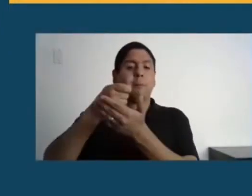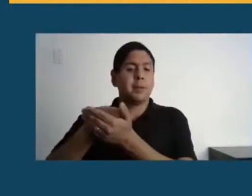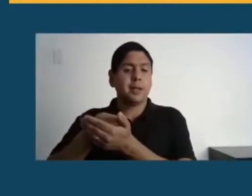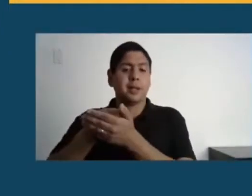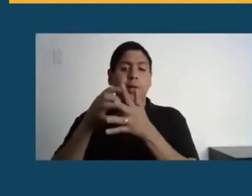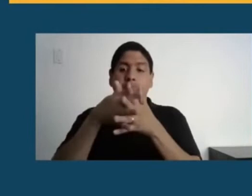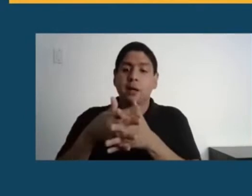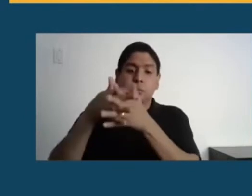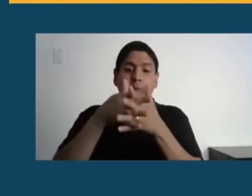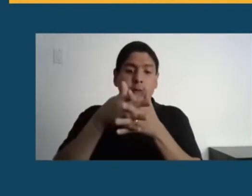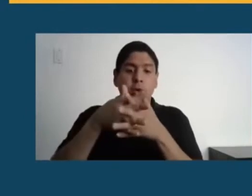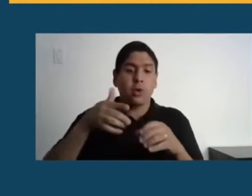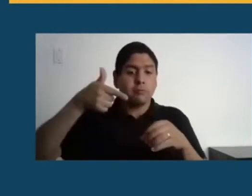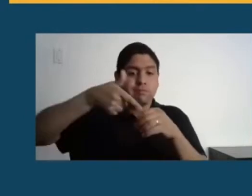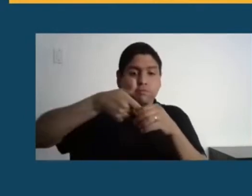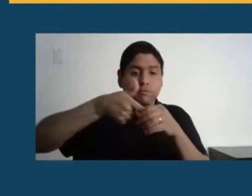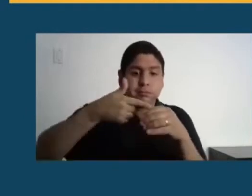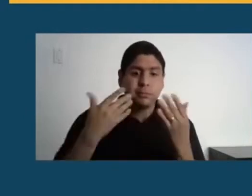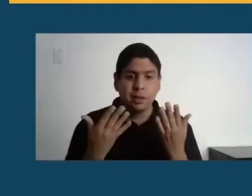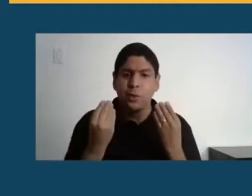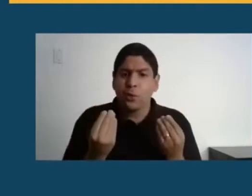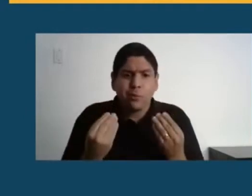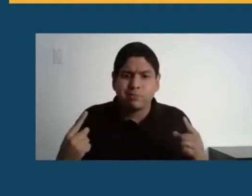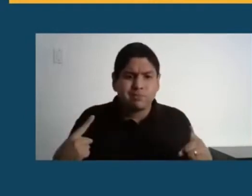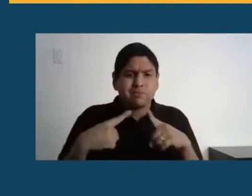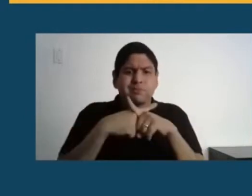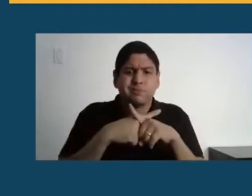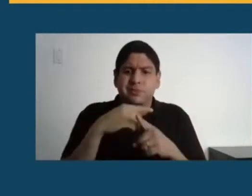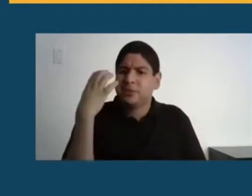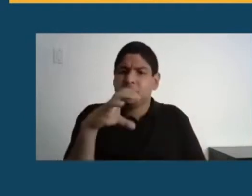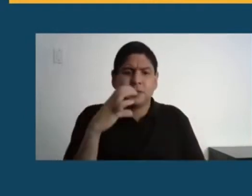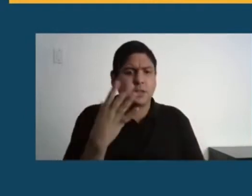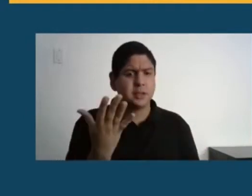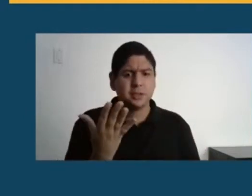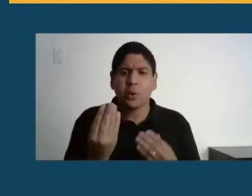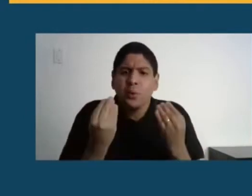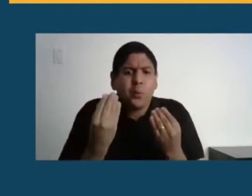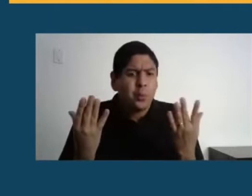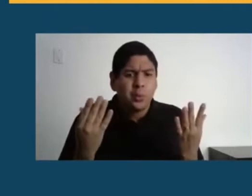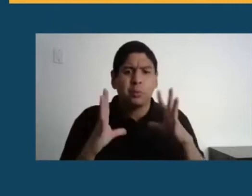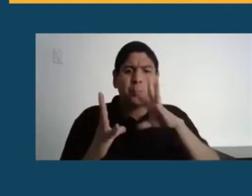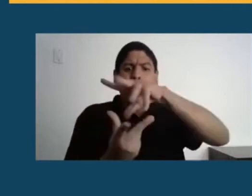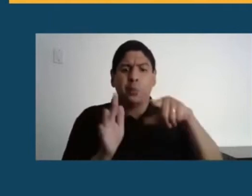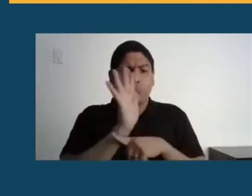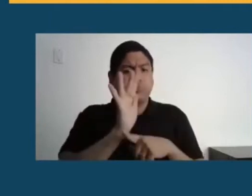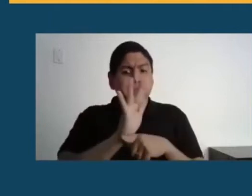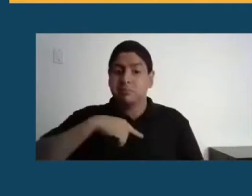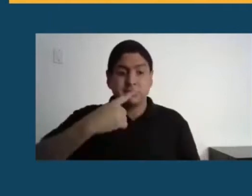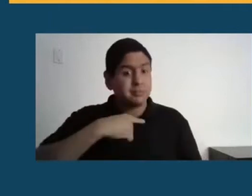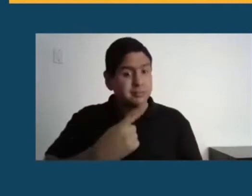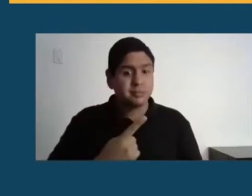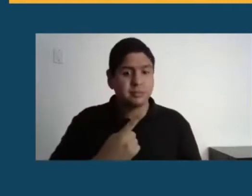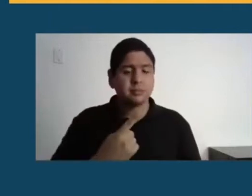porque é a contramão, mais uma vez, do que se espera do mundo. Mas eu agora quero falar de coisas boas.